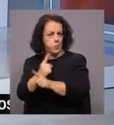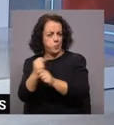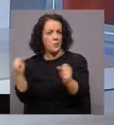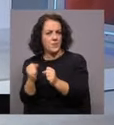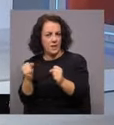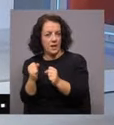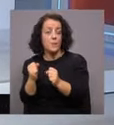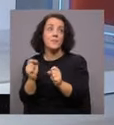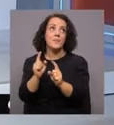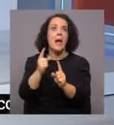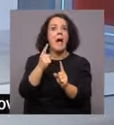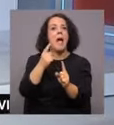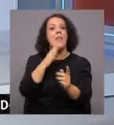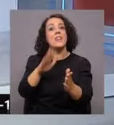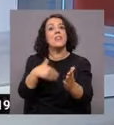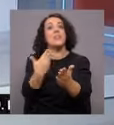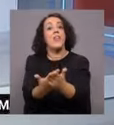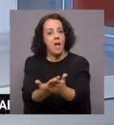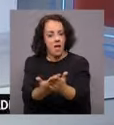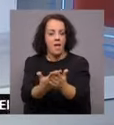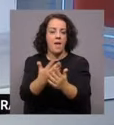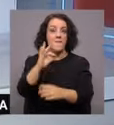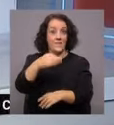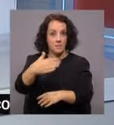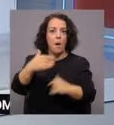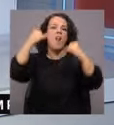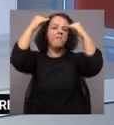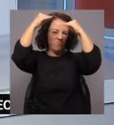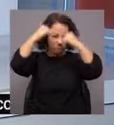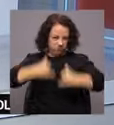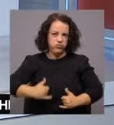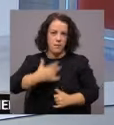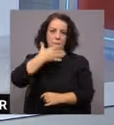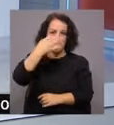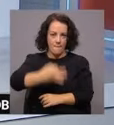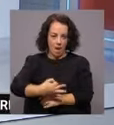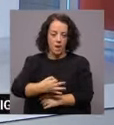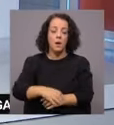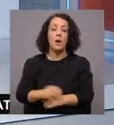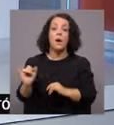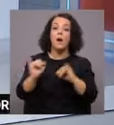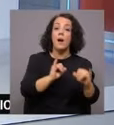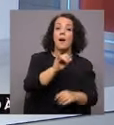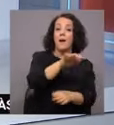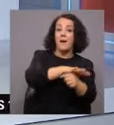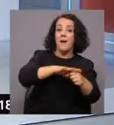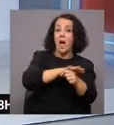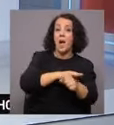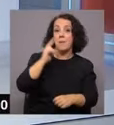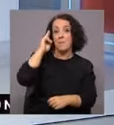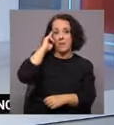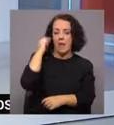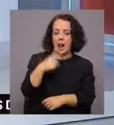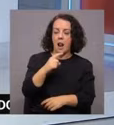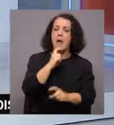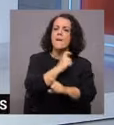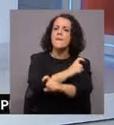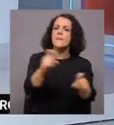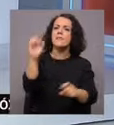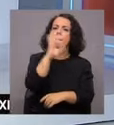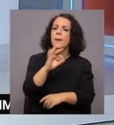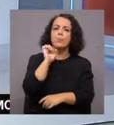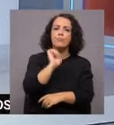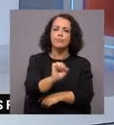prolonga-se, seja, estende-se a Faro de tempo frio também durante o fim de semana e no arquipélago da Madeira temos o aviso amarelo de agitação